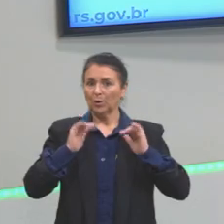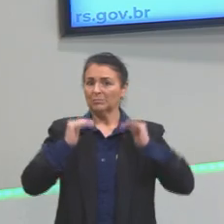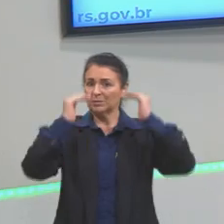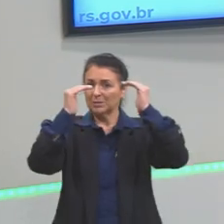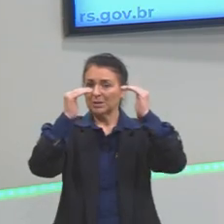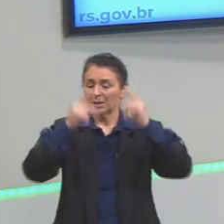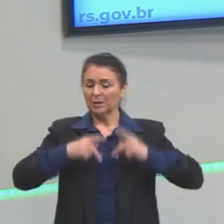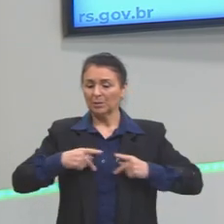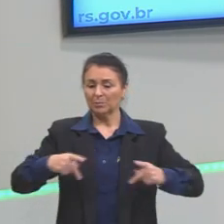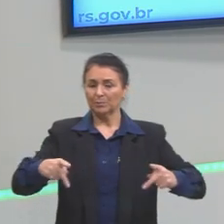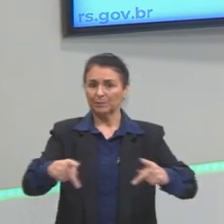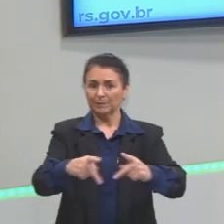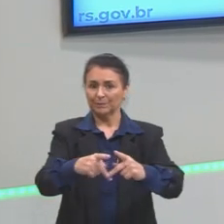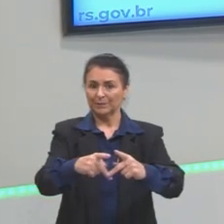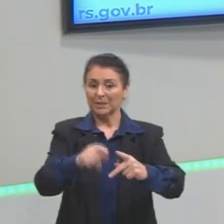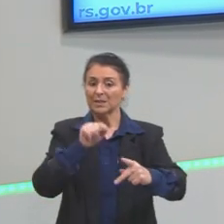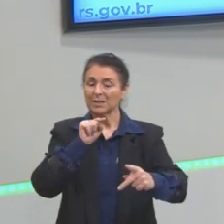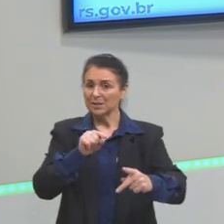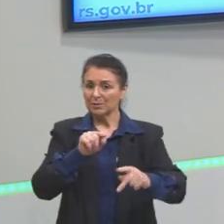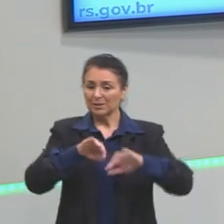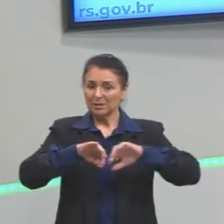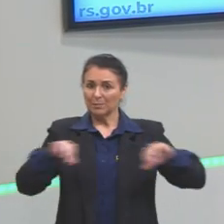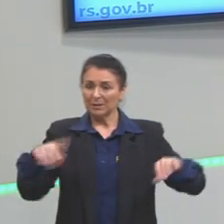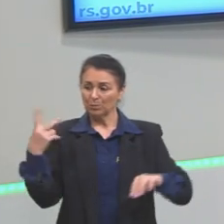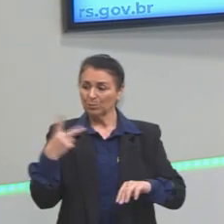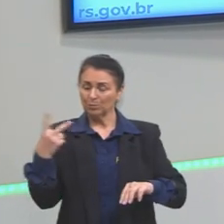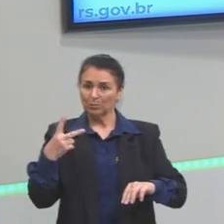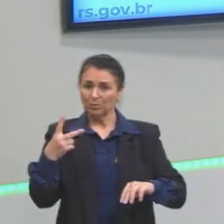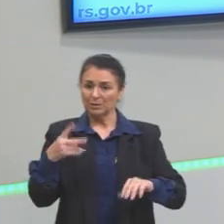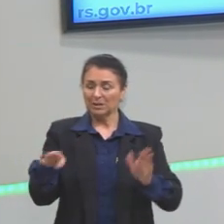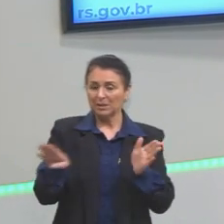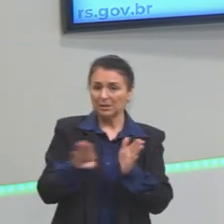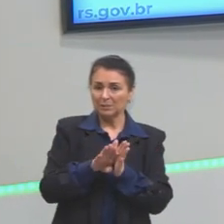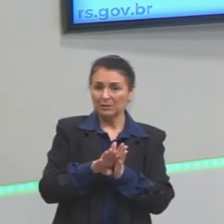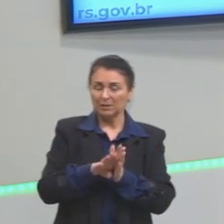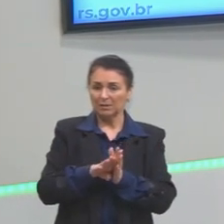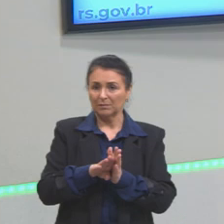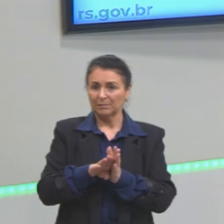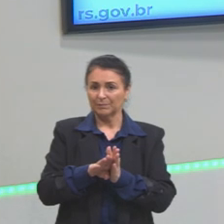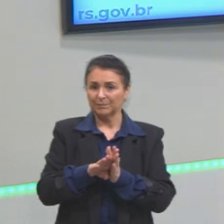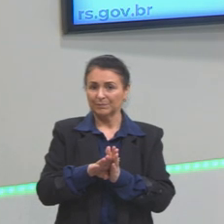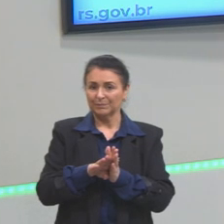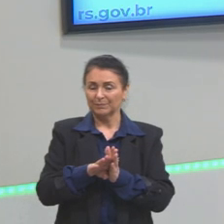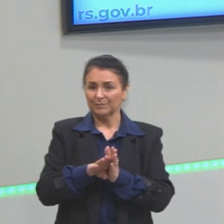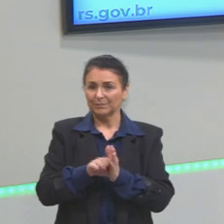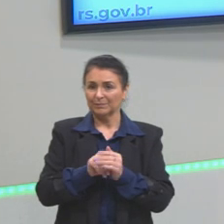um limitador das ações do indivíduo, certo? Olha só.